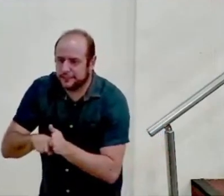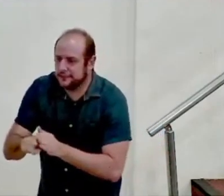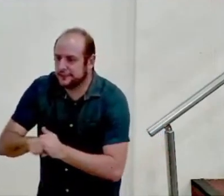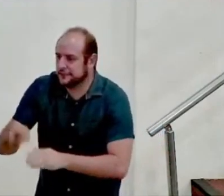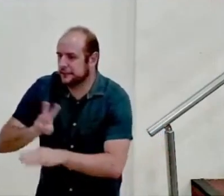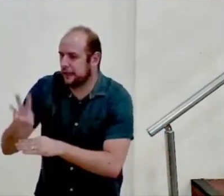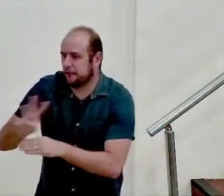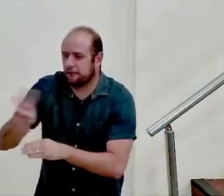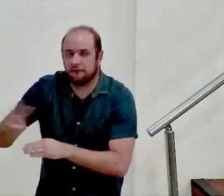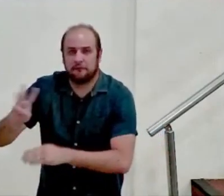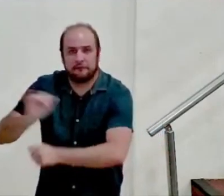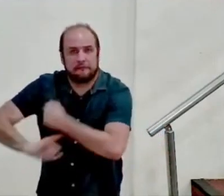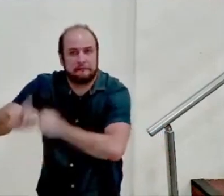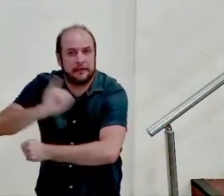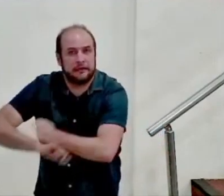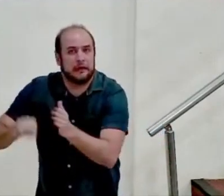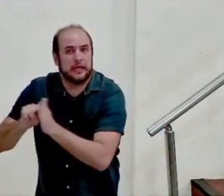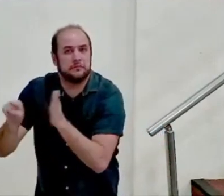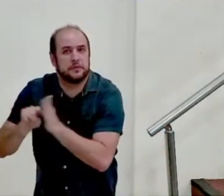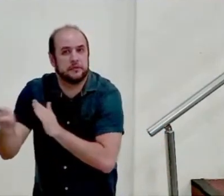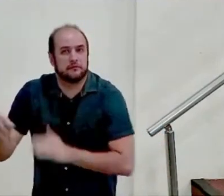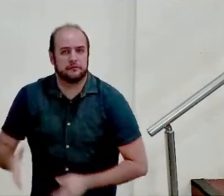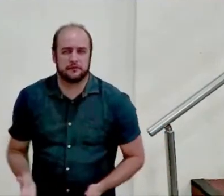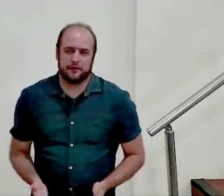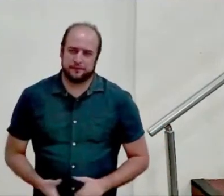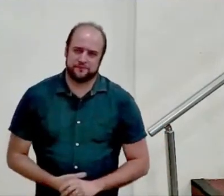GPT e pergunta para ele que ele te responde.